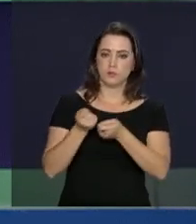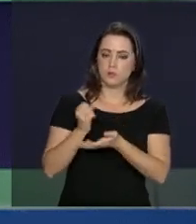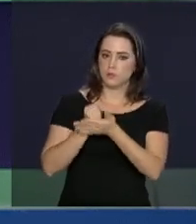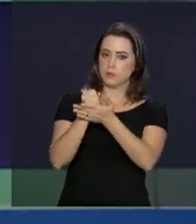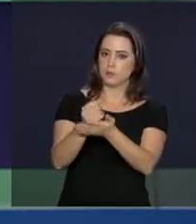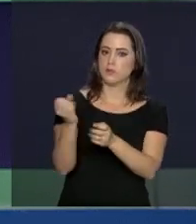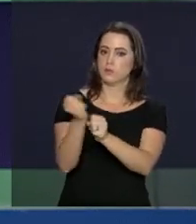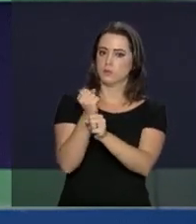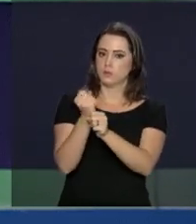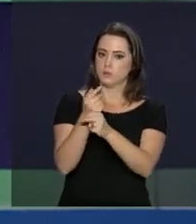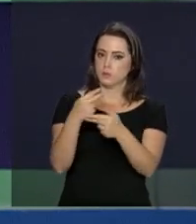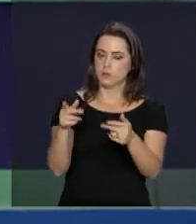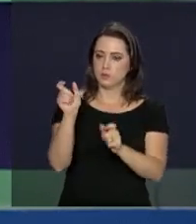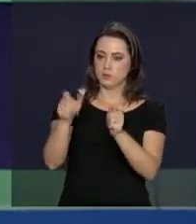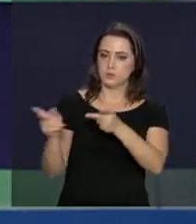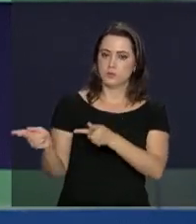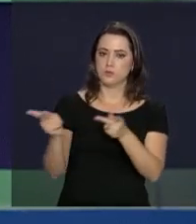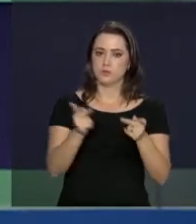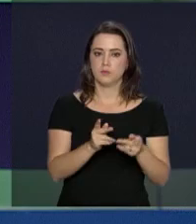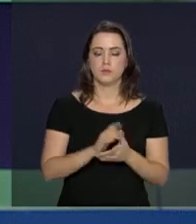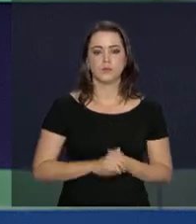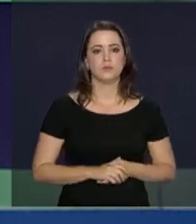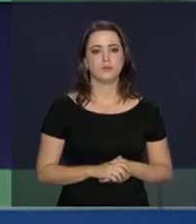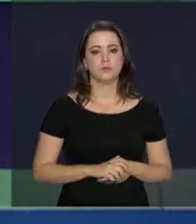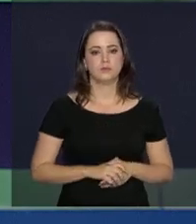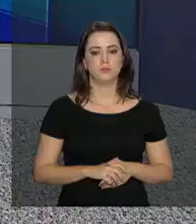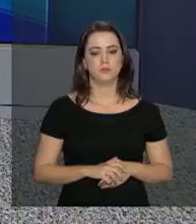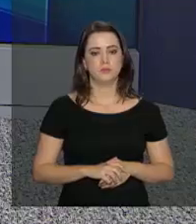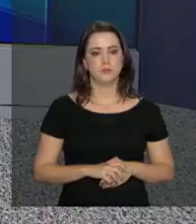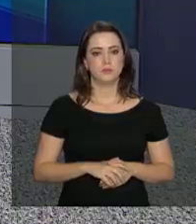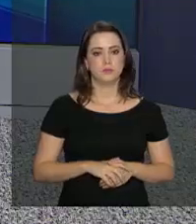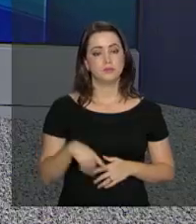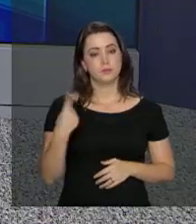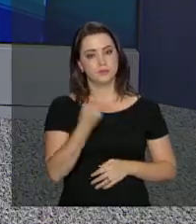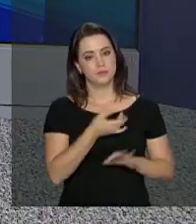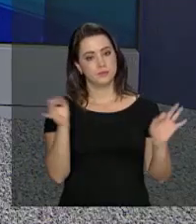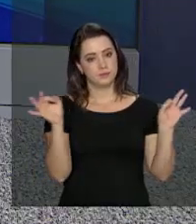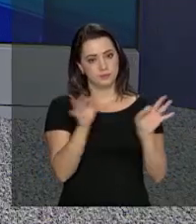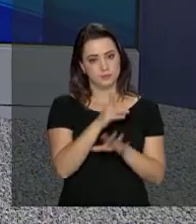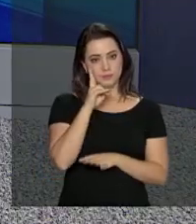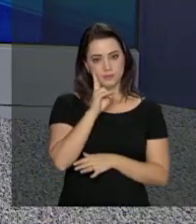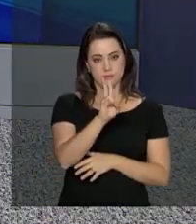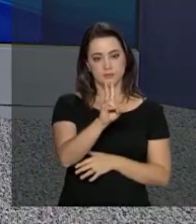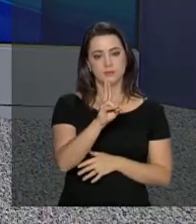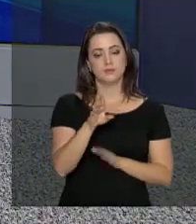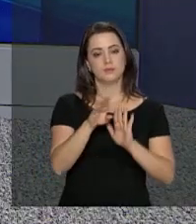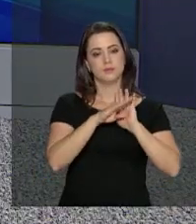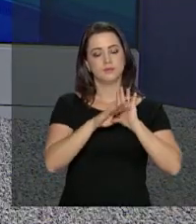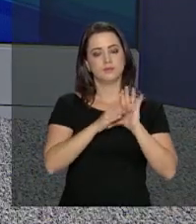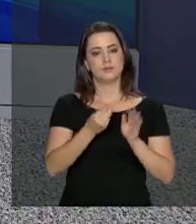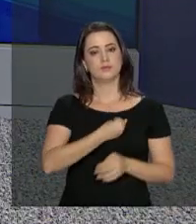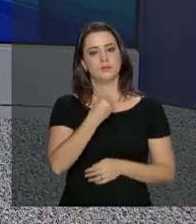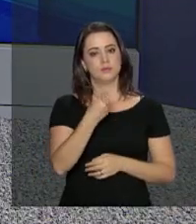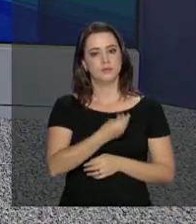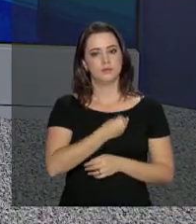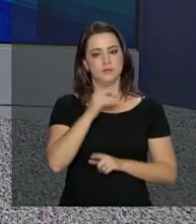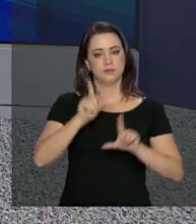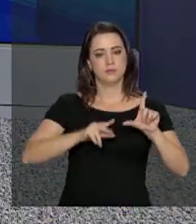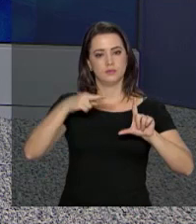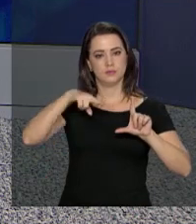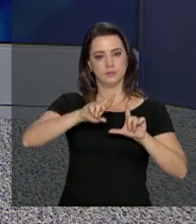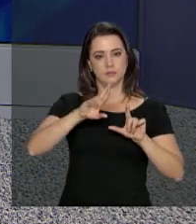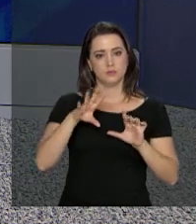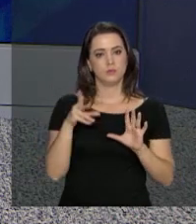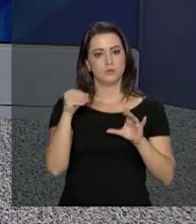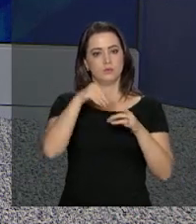controlam e oferecem infraestrutura aos visitantes. A gente fica por aqui. Você acompanha a nossa programação ao vivo pelo site